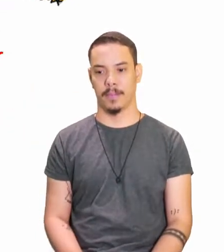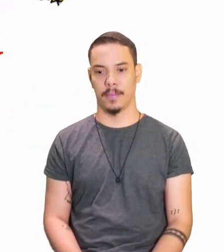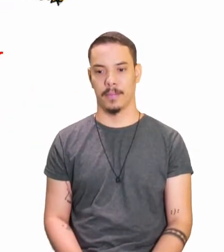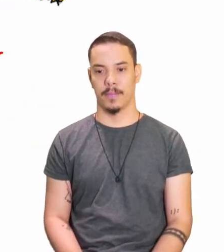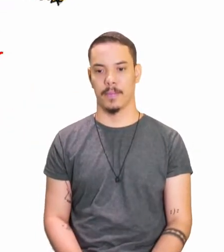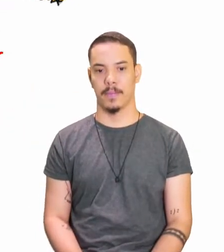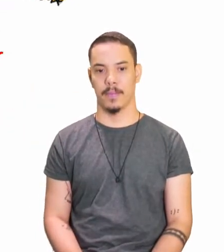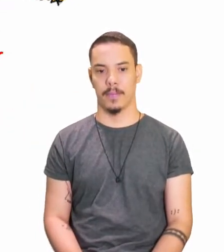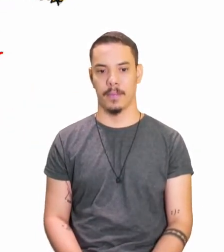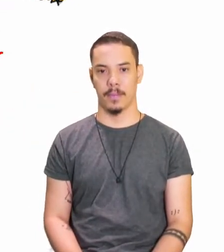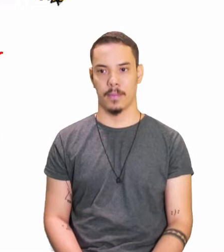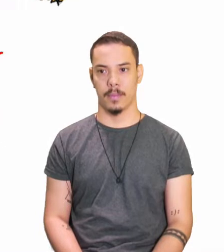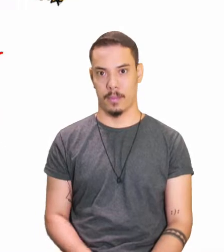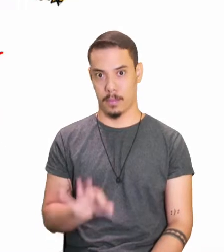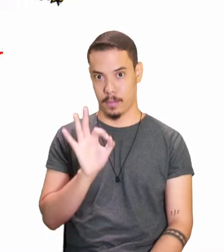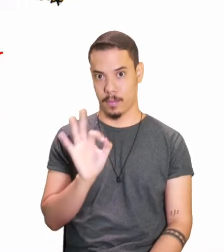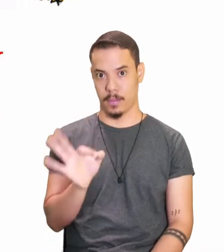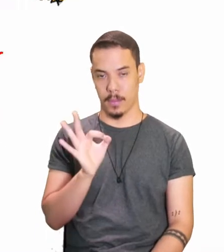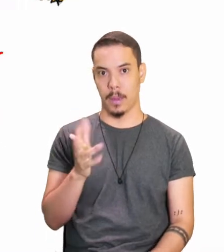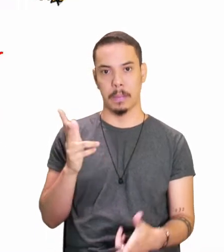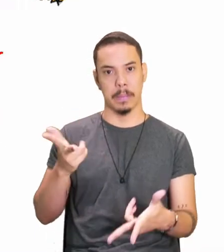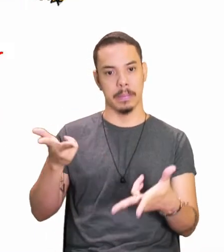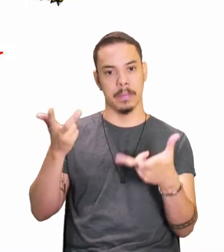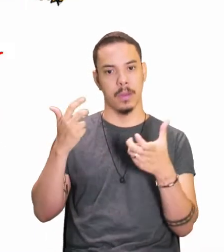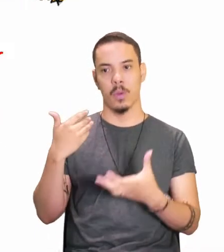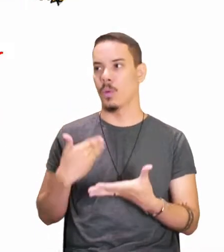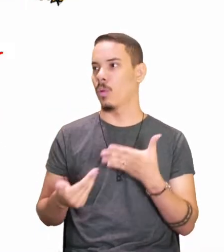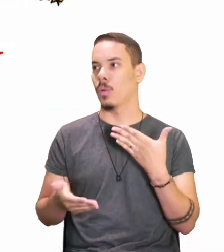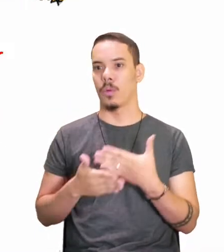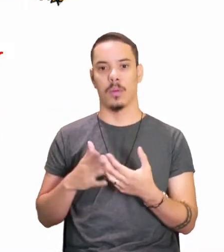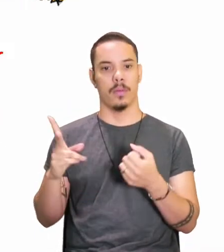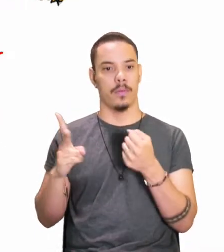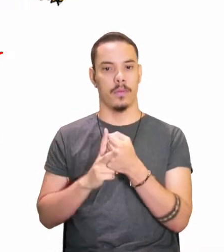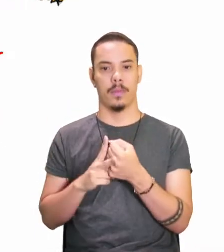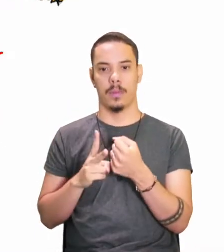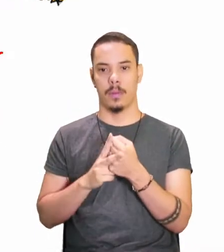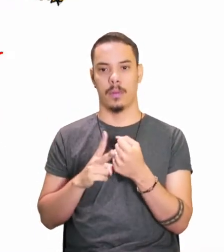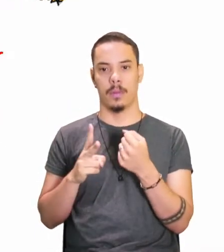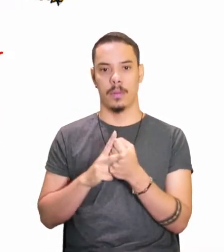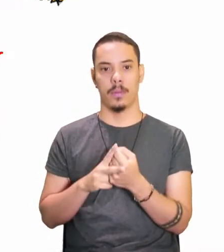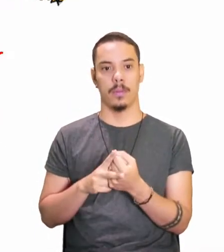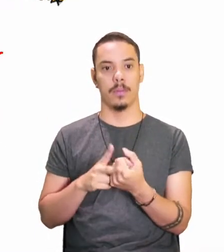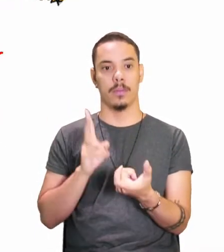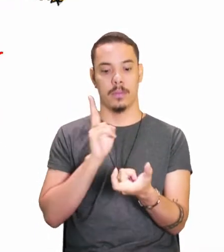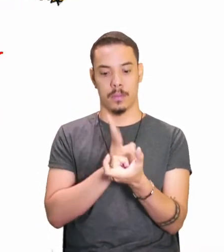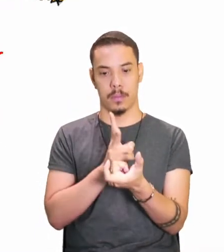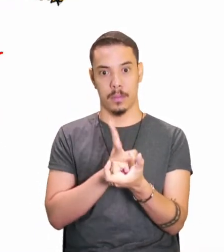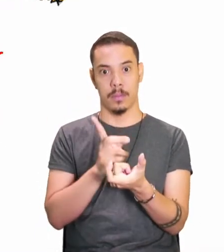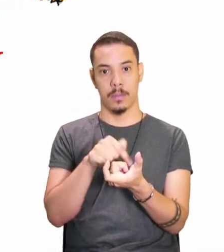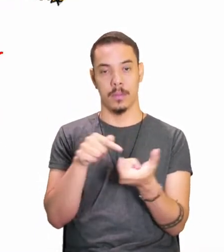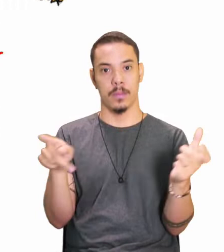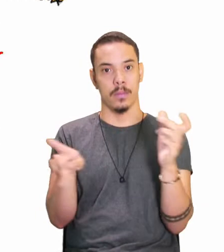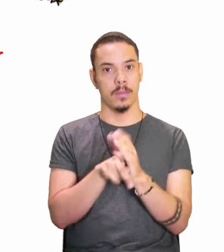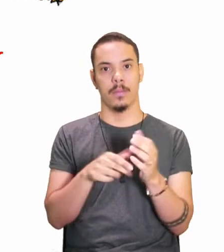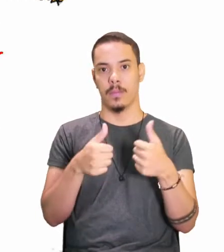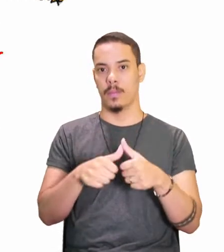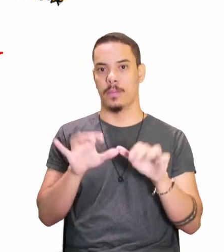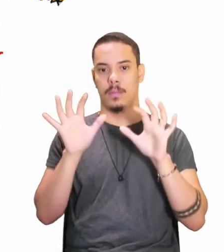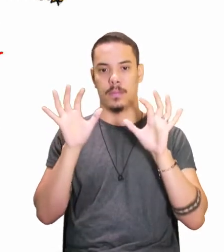falaram. Viu só, Amadinho? Pegando qualquer verbo regular, da primeira conjugação,